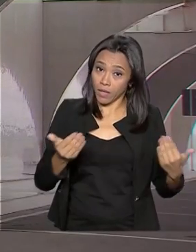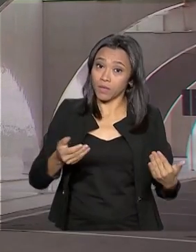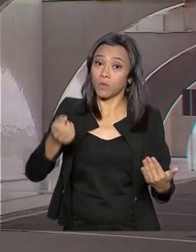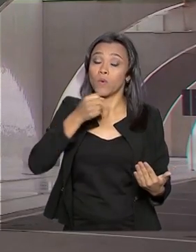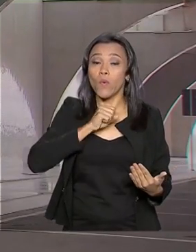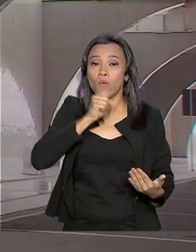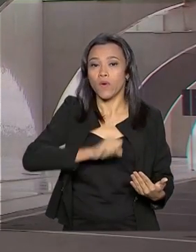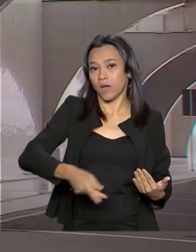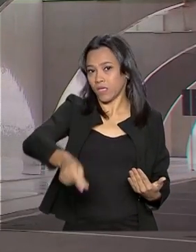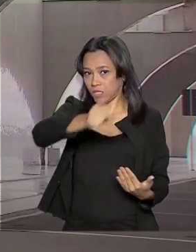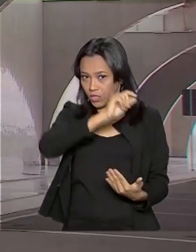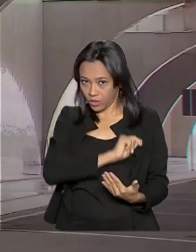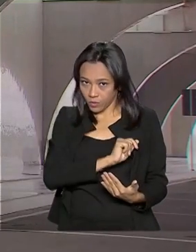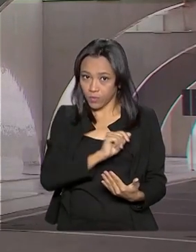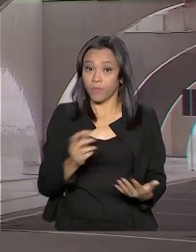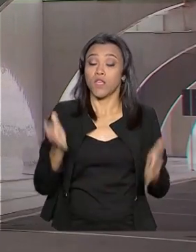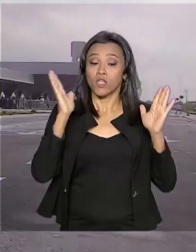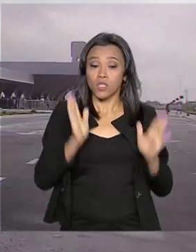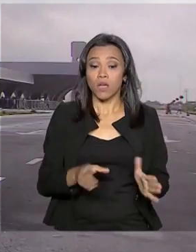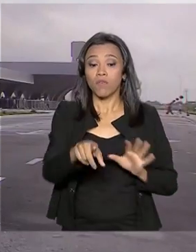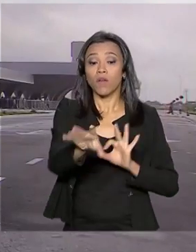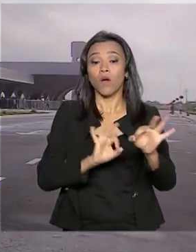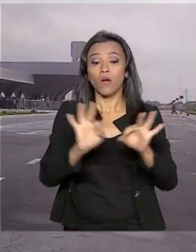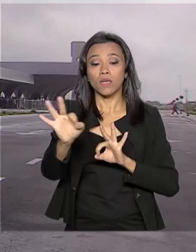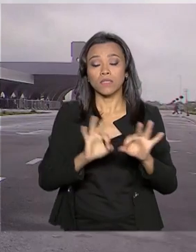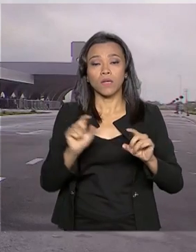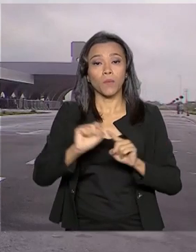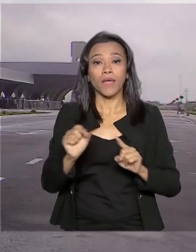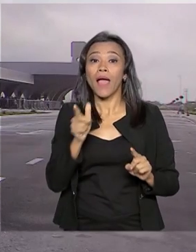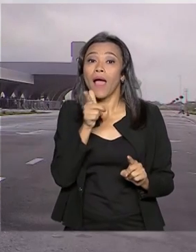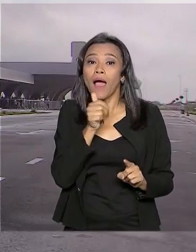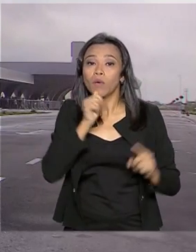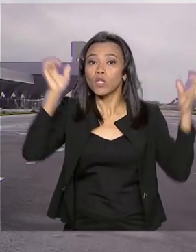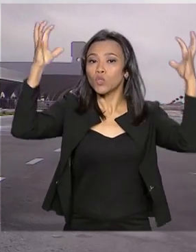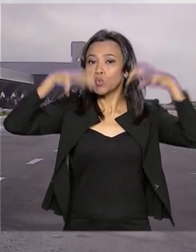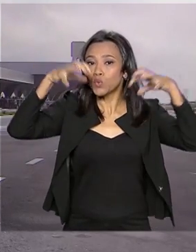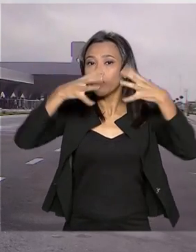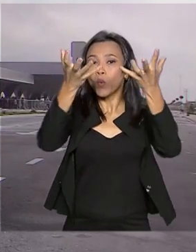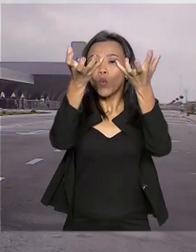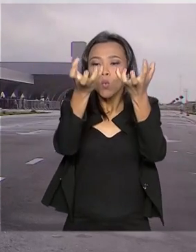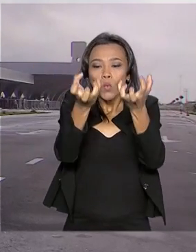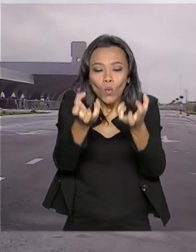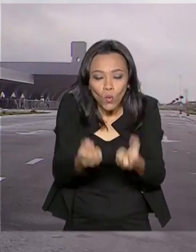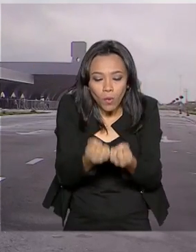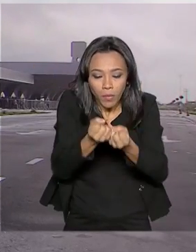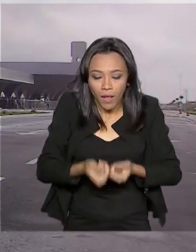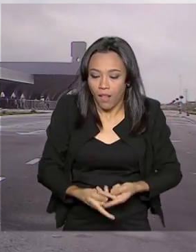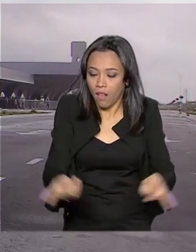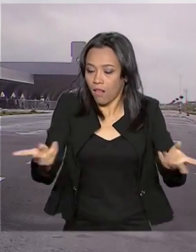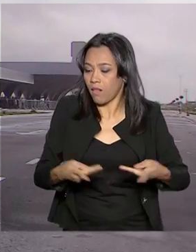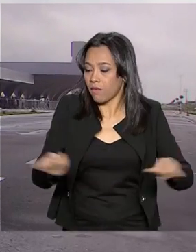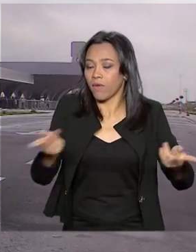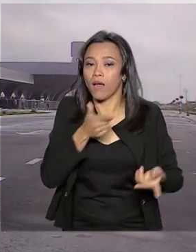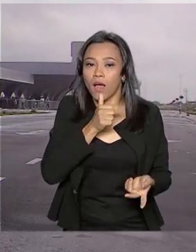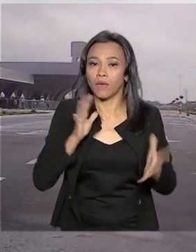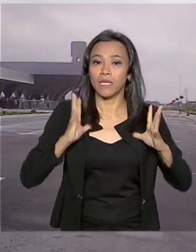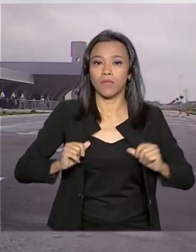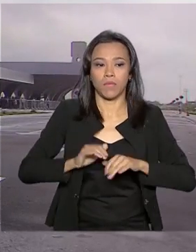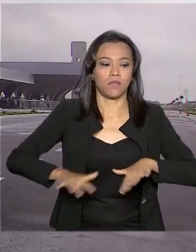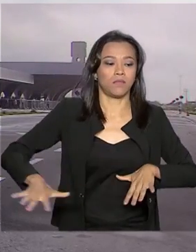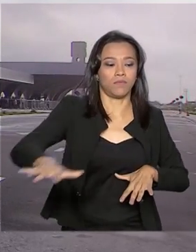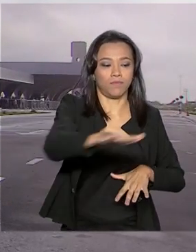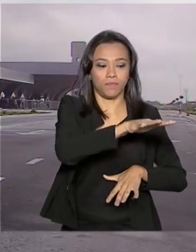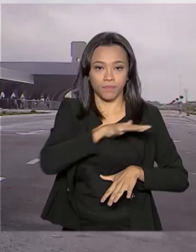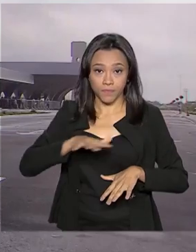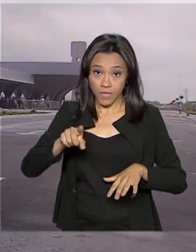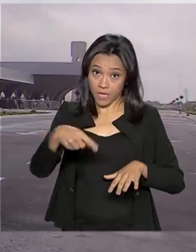Na cobertura do novo terminal também foi instalado um sistema para captação de água da chuva, que vai ser usada para irrigação e limpeza do local. O novo